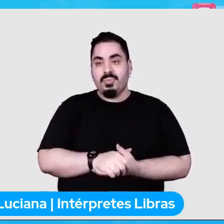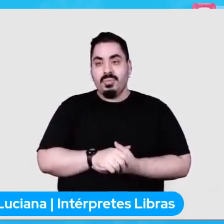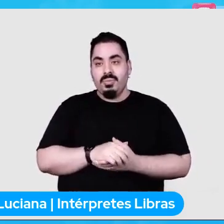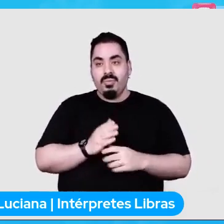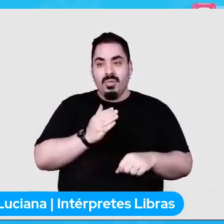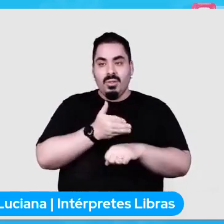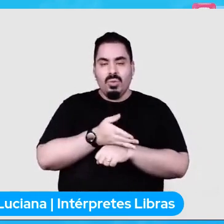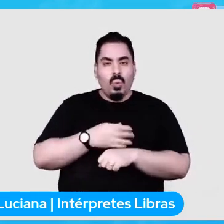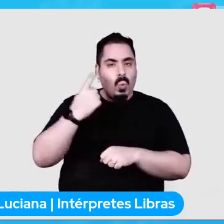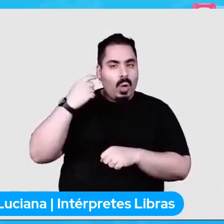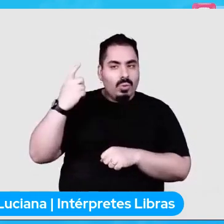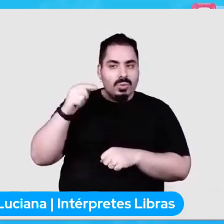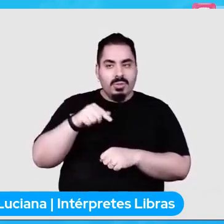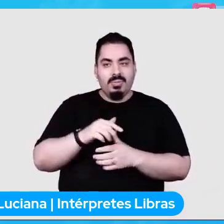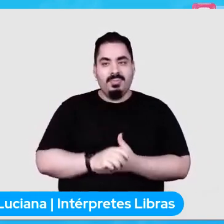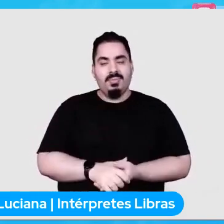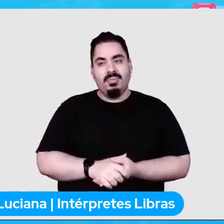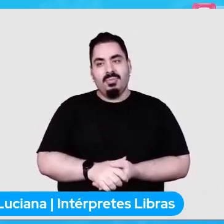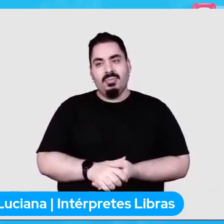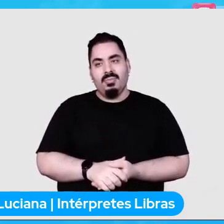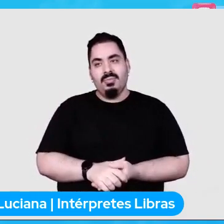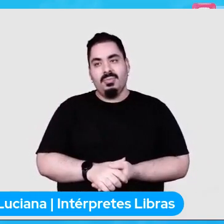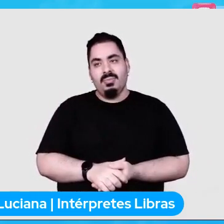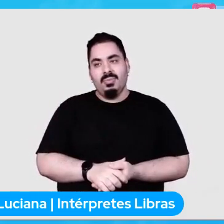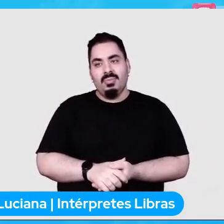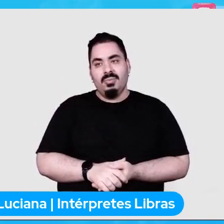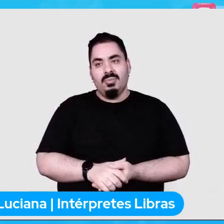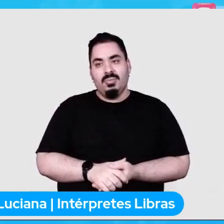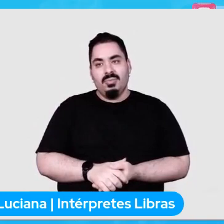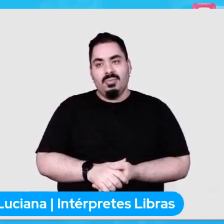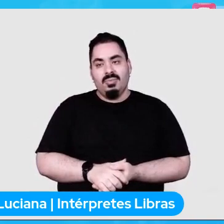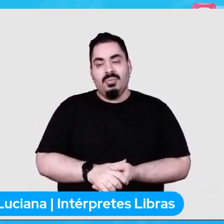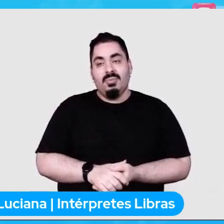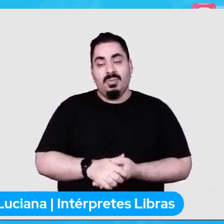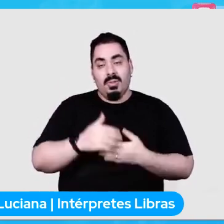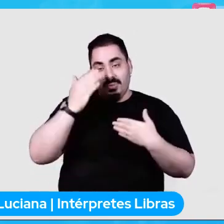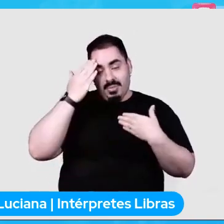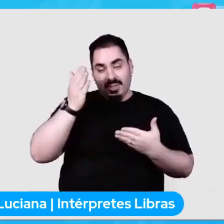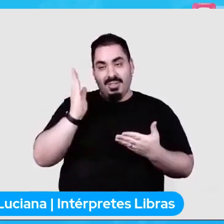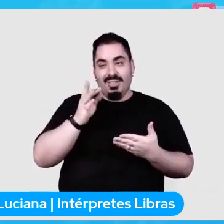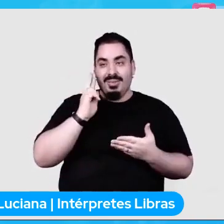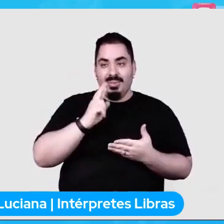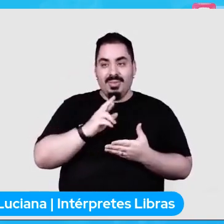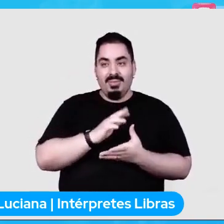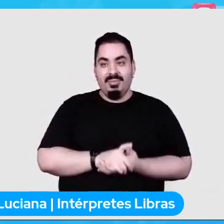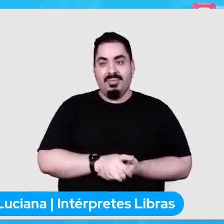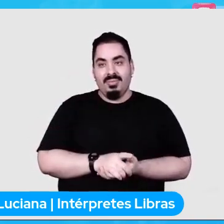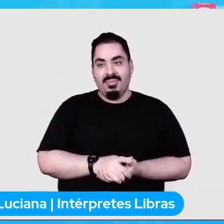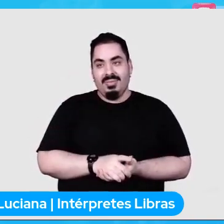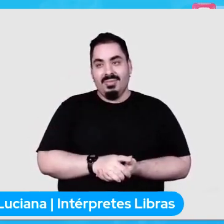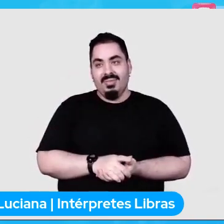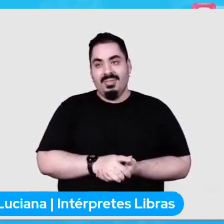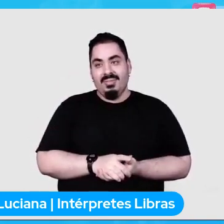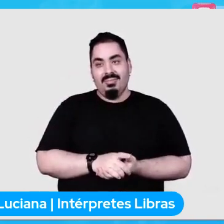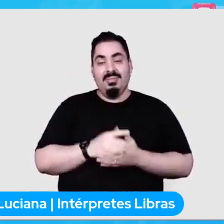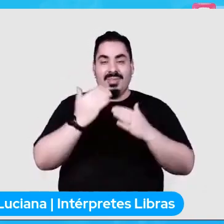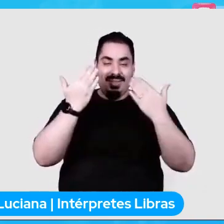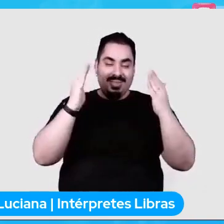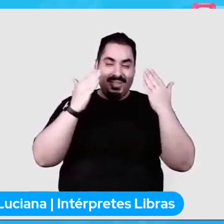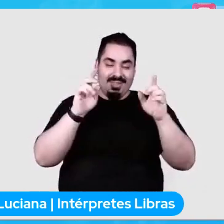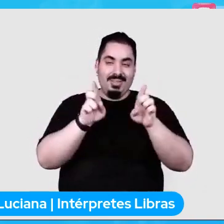um áudio desculpa e vamos lá obrigada está respondido então Kudukos parabeniza também pela excelente